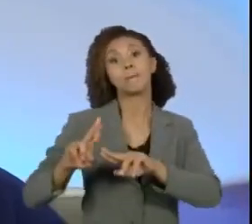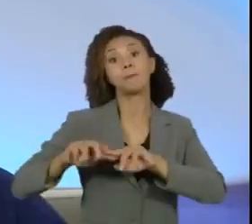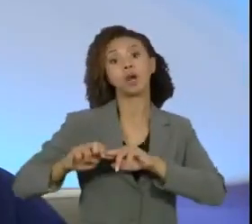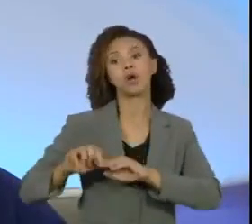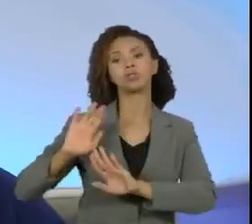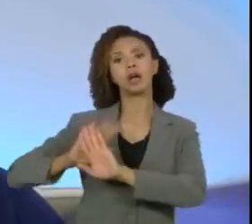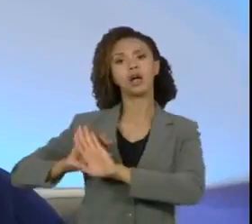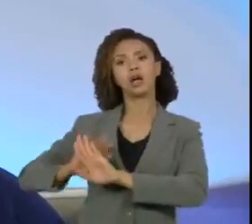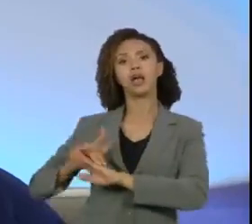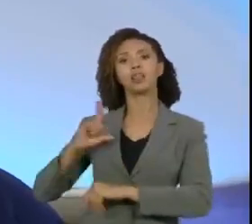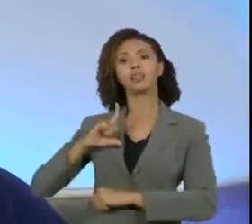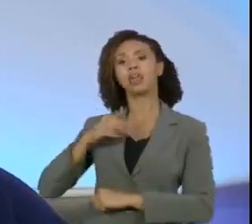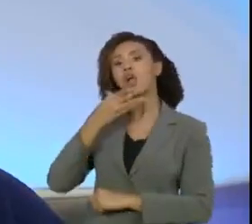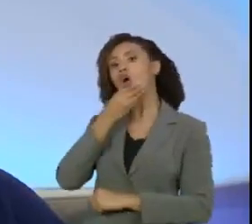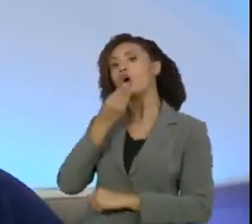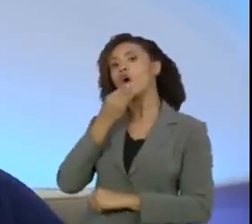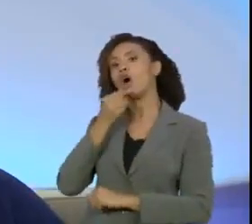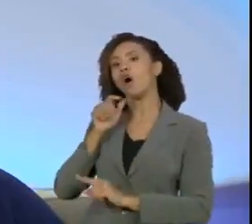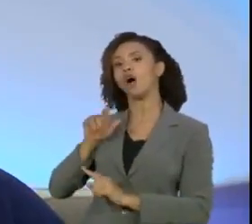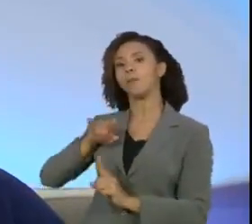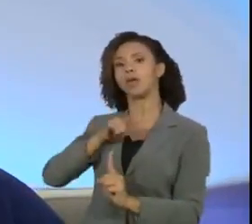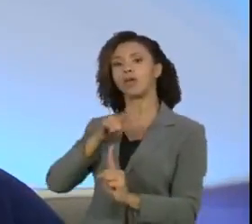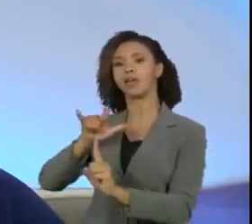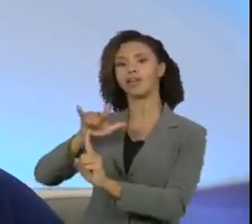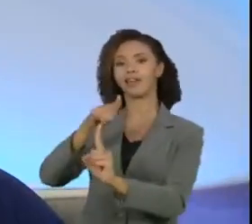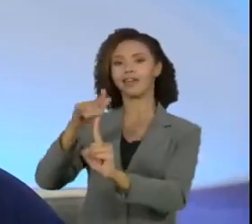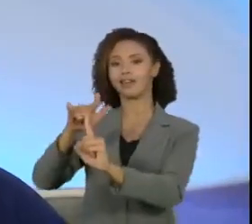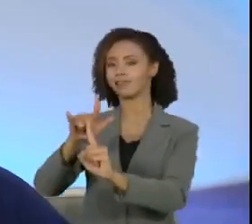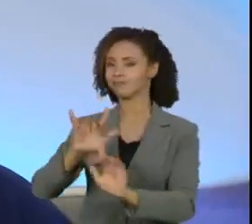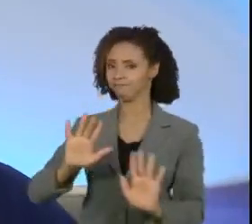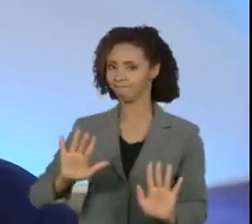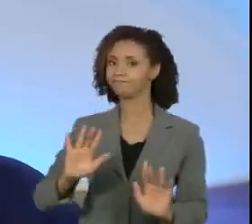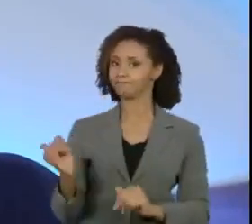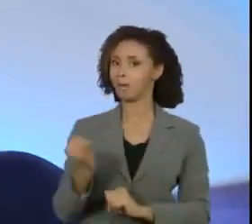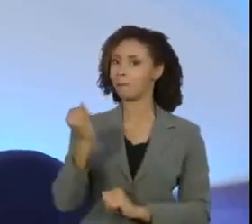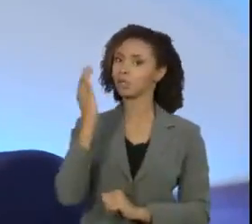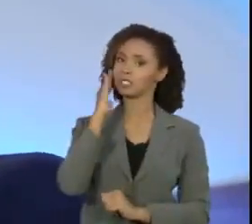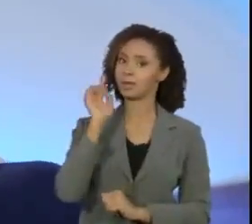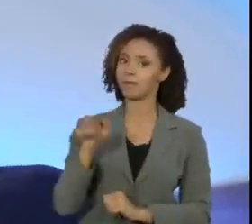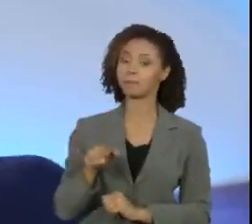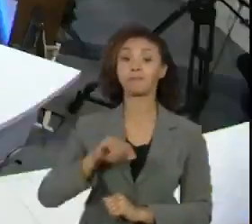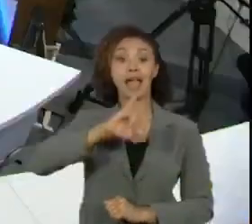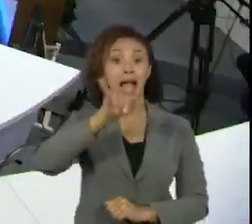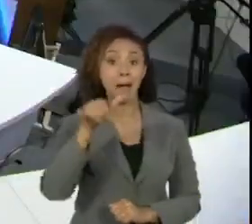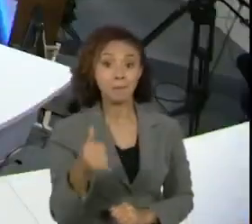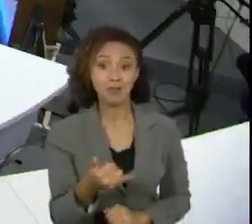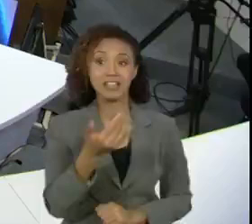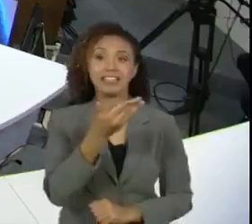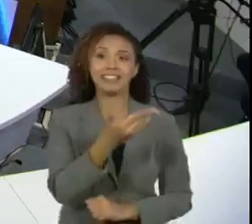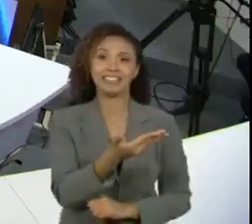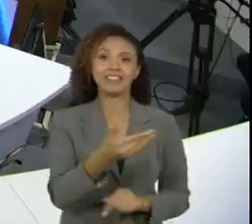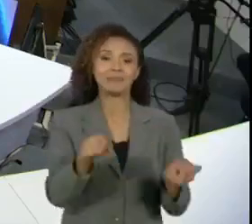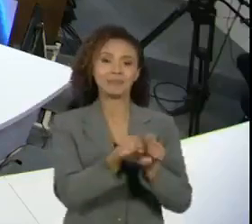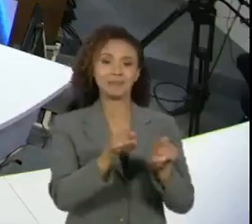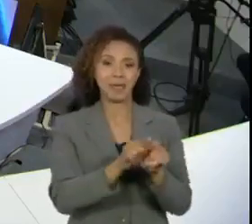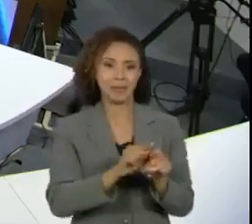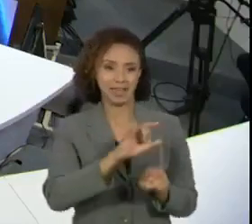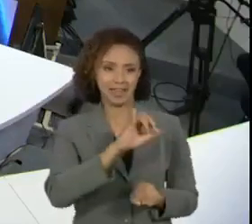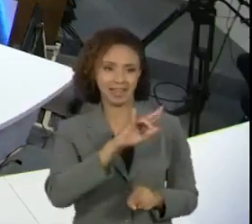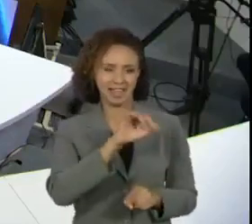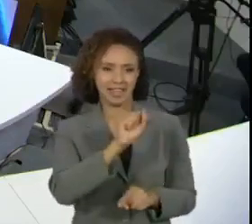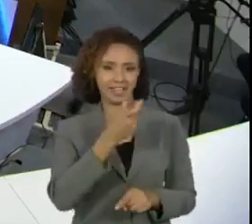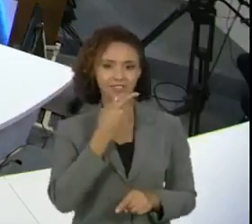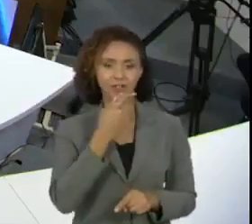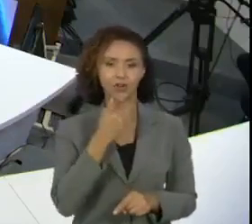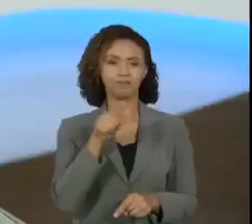verdade, é só mais uma maneira de escamotear essa discussão que é tão fundamental. Pegando o gancho da crise, eu acho que é importante essas